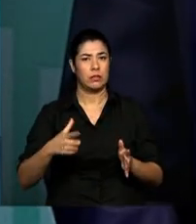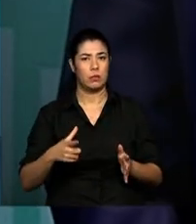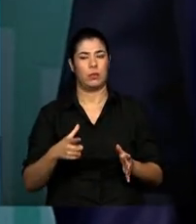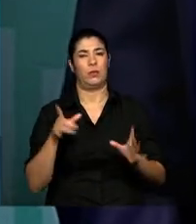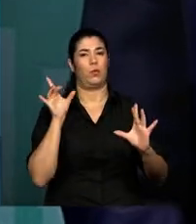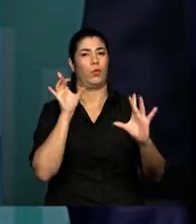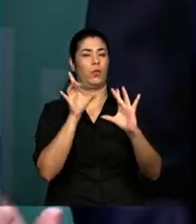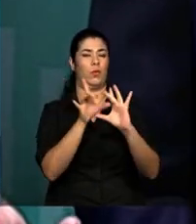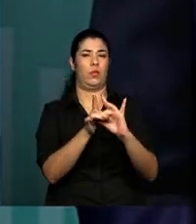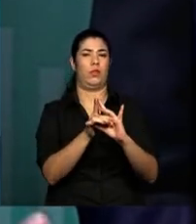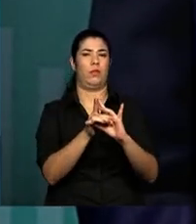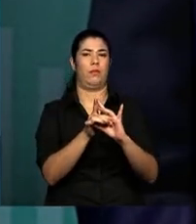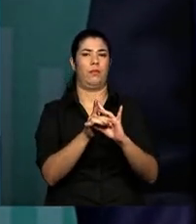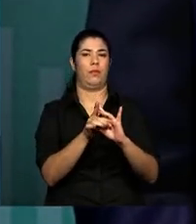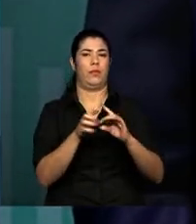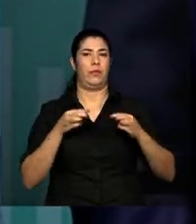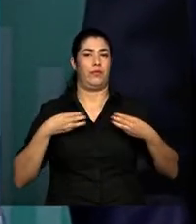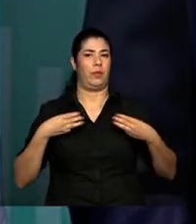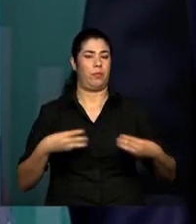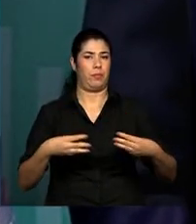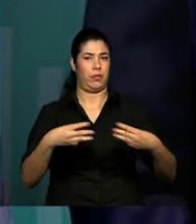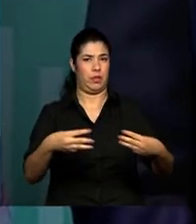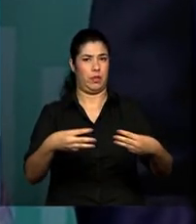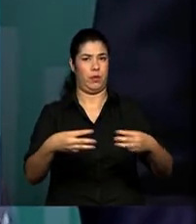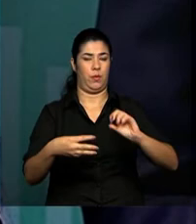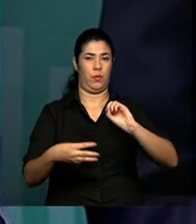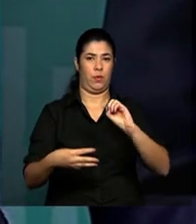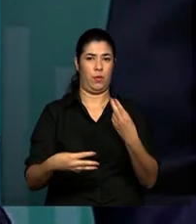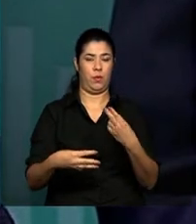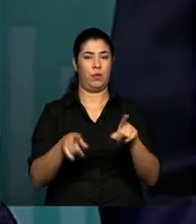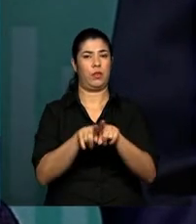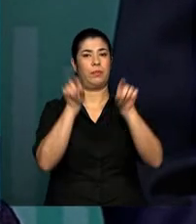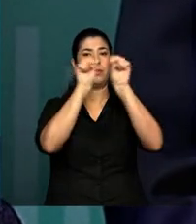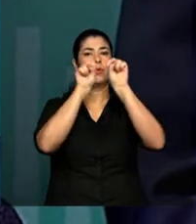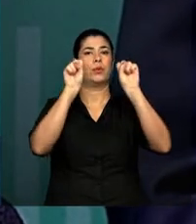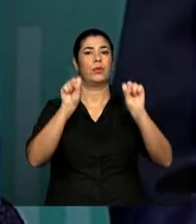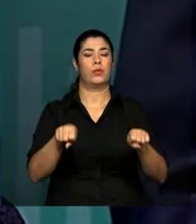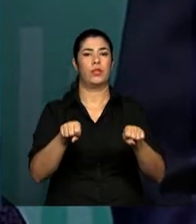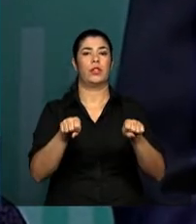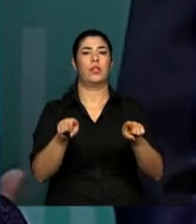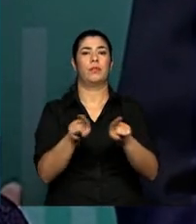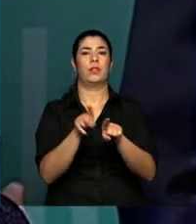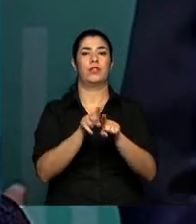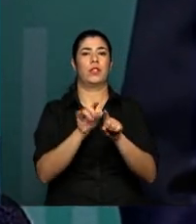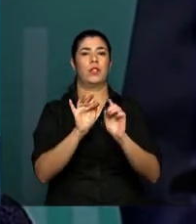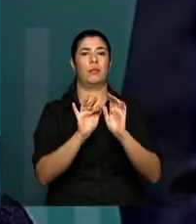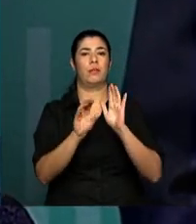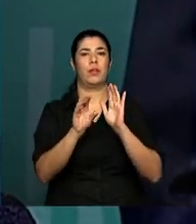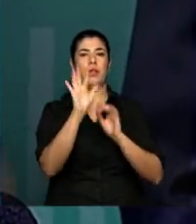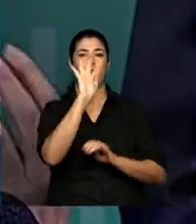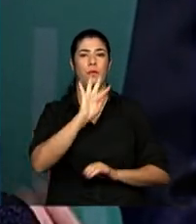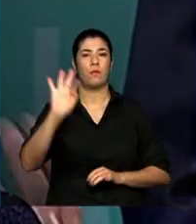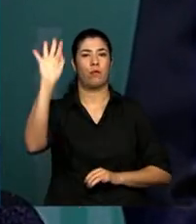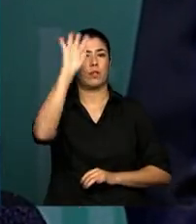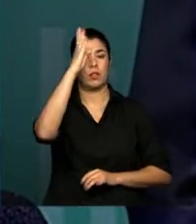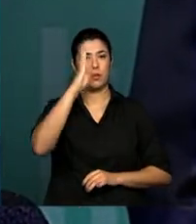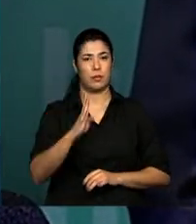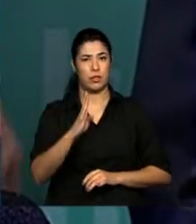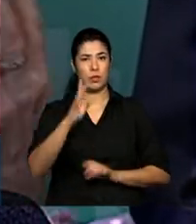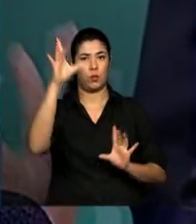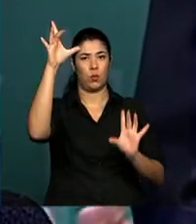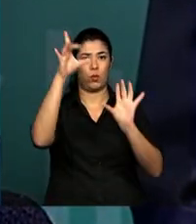entre os ministérios ou os sistemas e a Federação Brasileira, Estado,